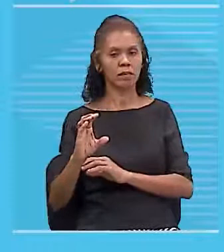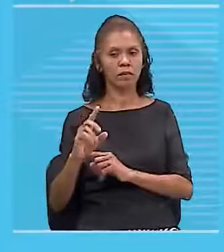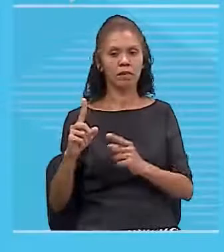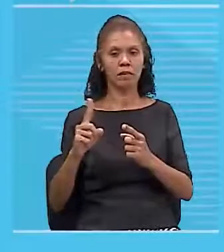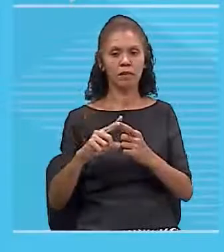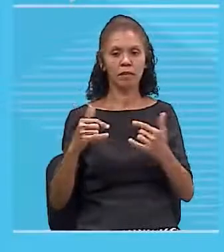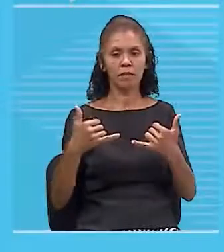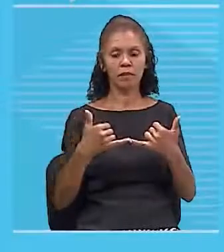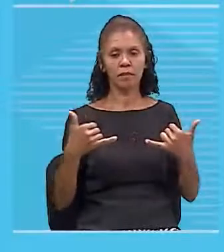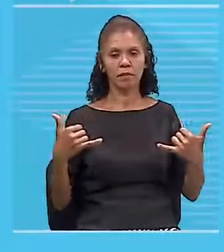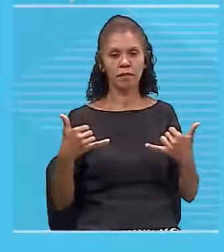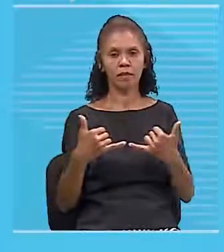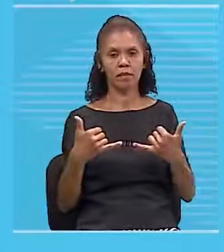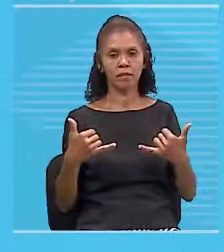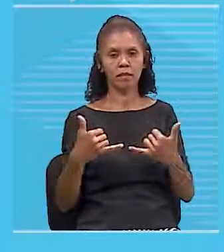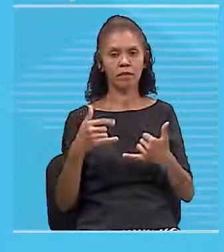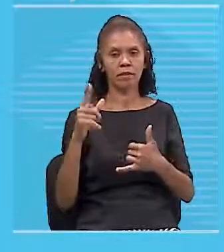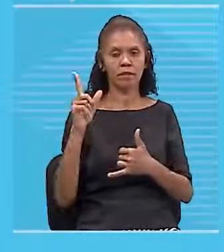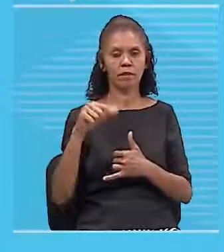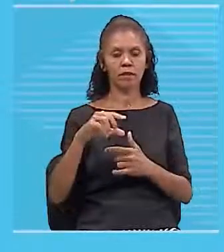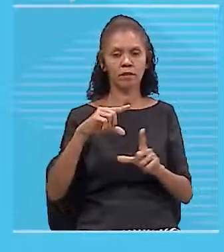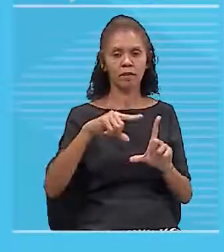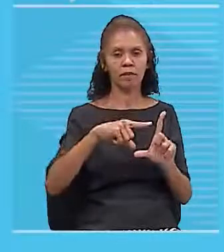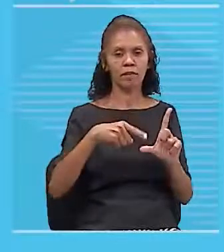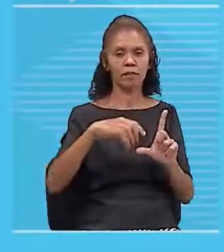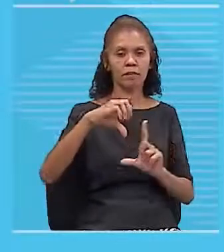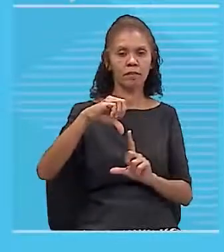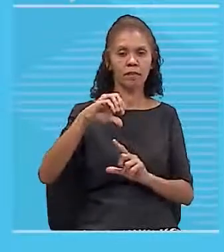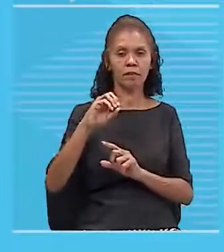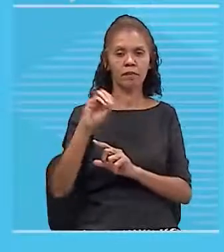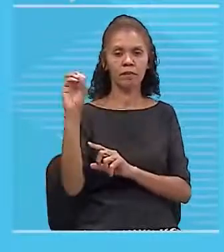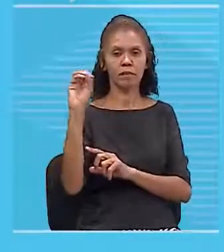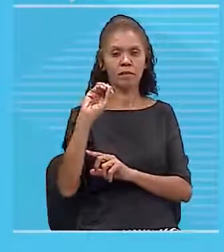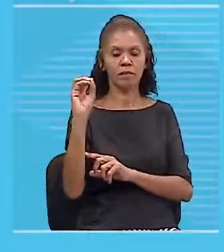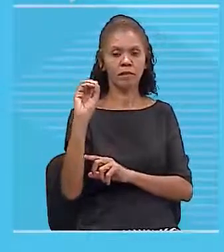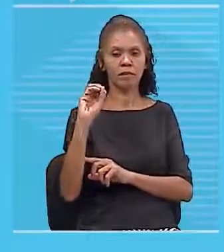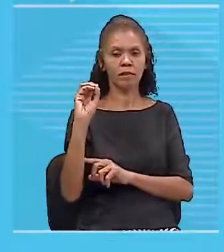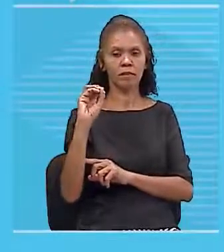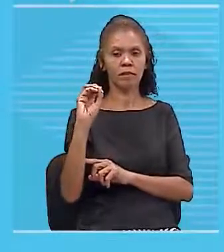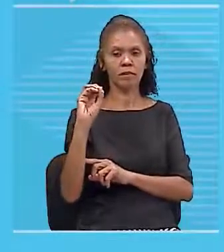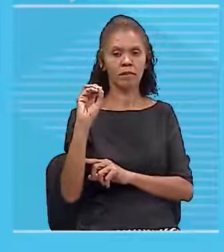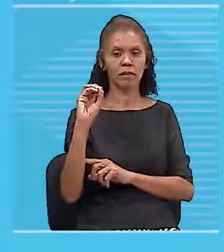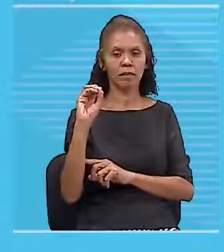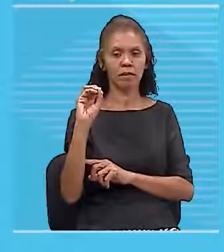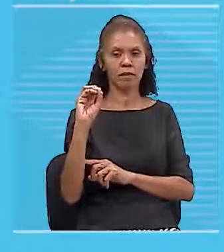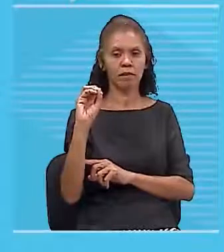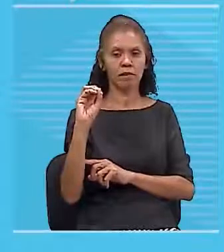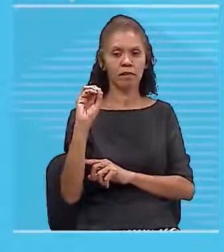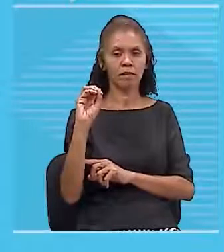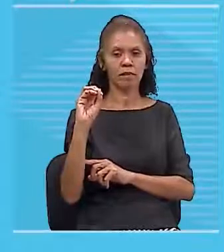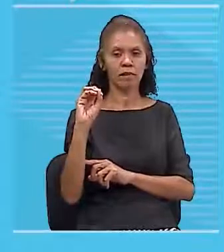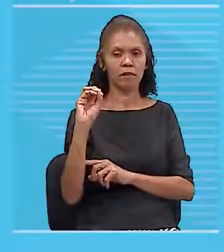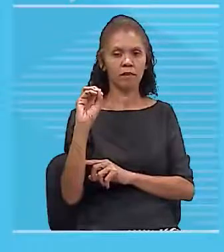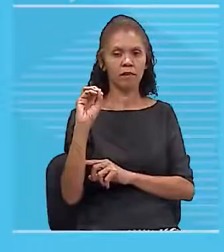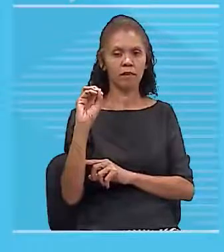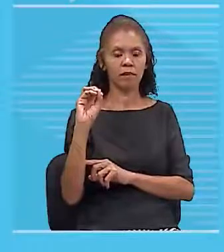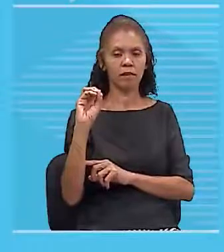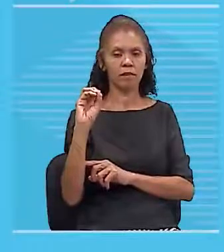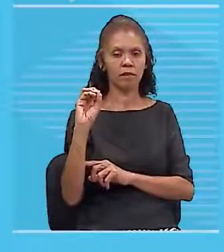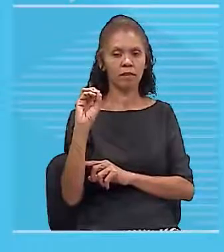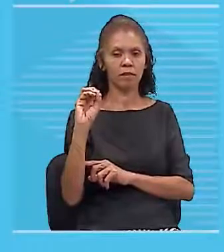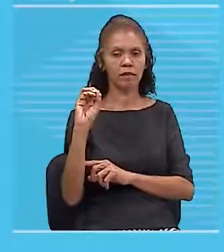fio condutor, é de 90 graus. Tá? Eles sempre serão